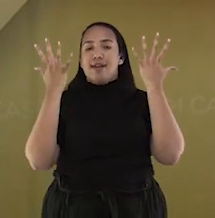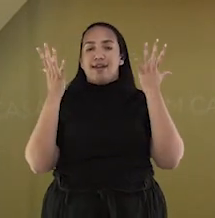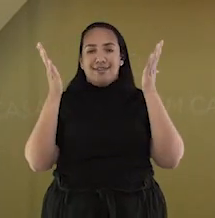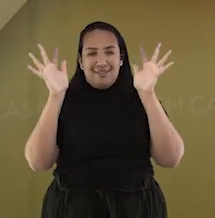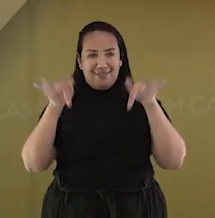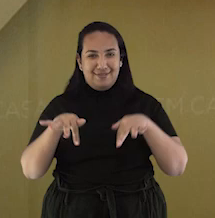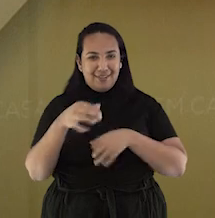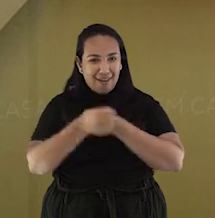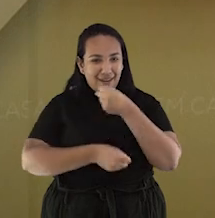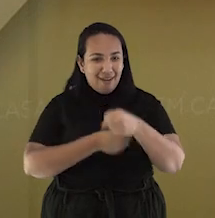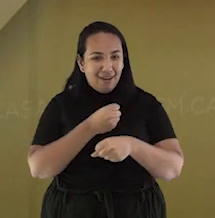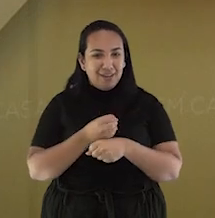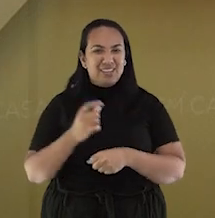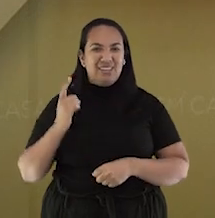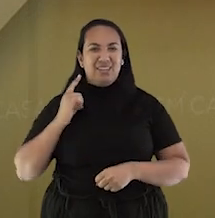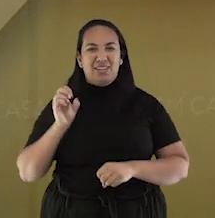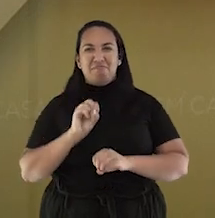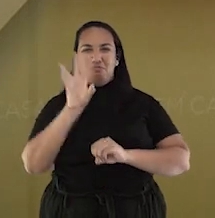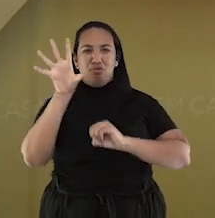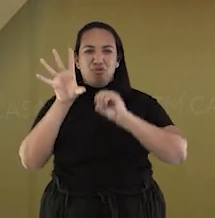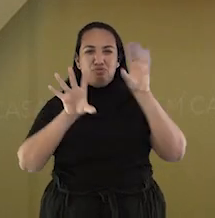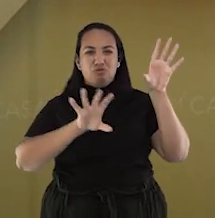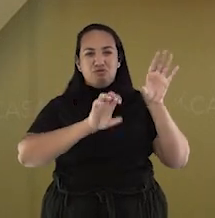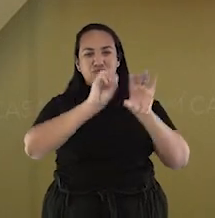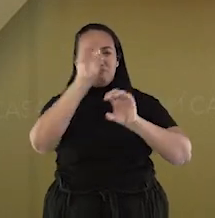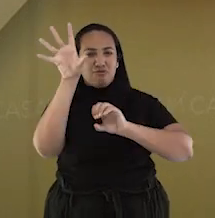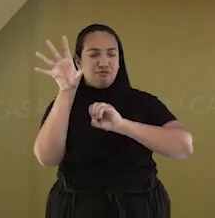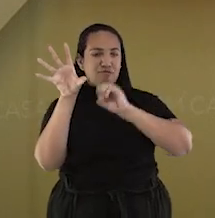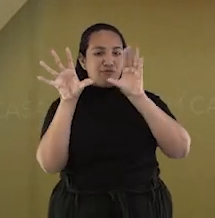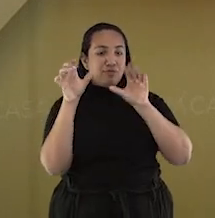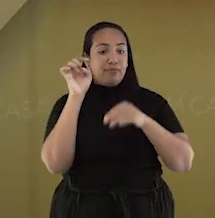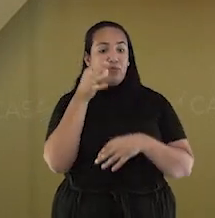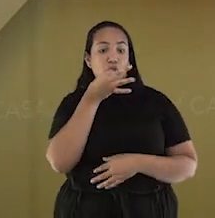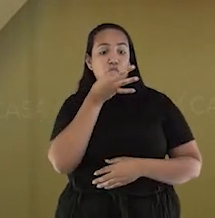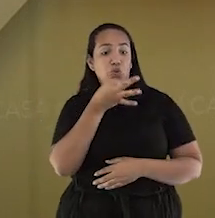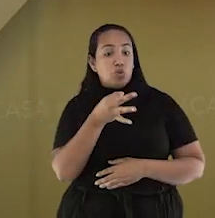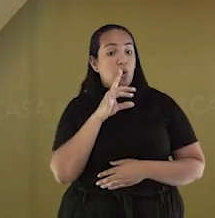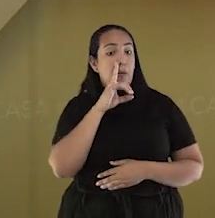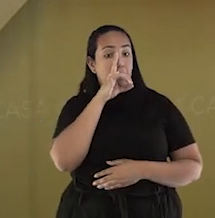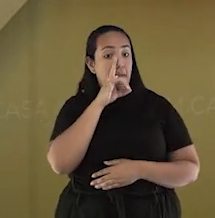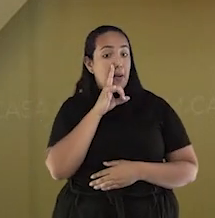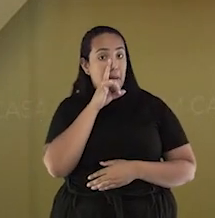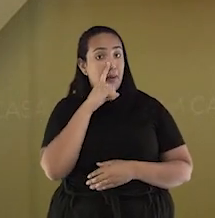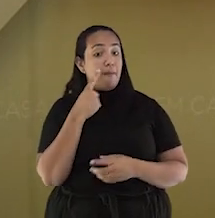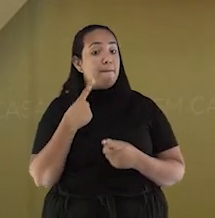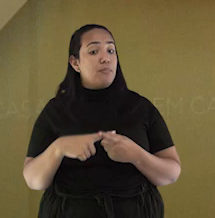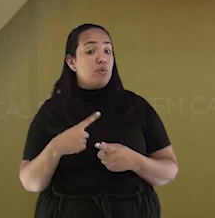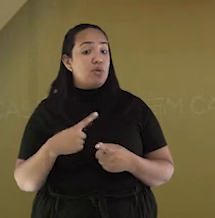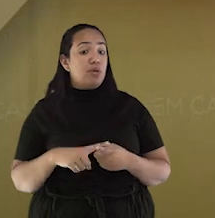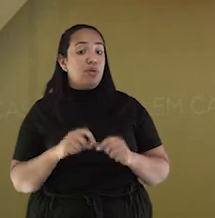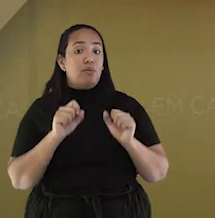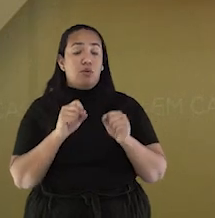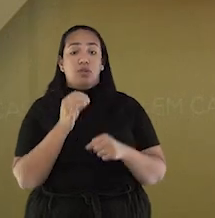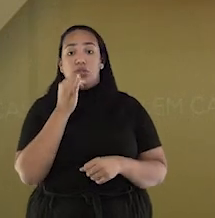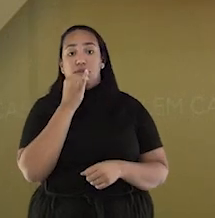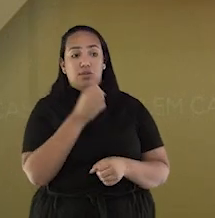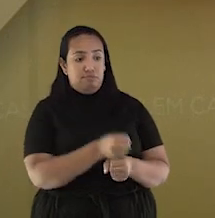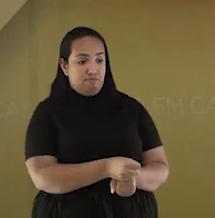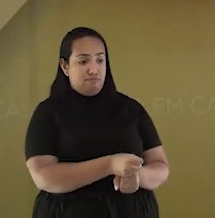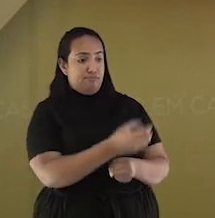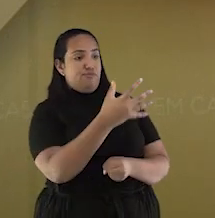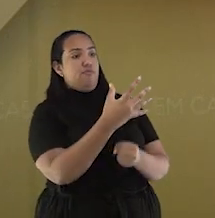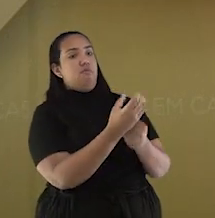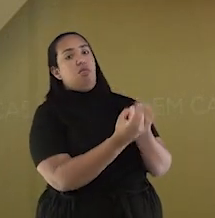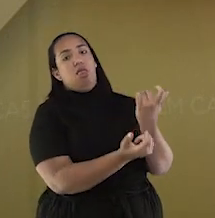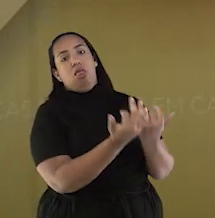aqueles barulhos de fogos de artifício. E eles são bem perigosos, porque podem estourar na mão de alguém ou